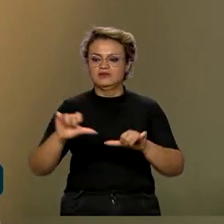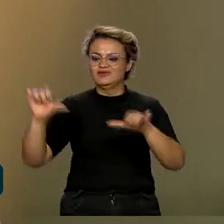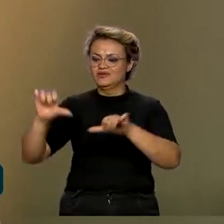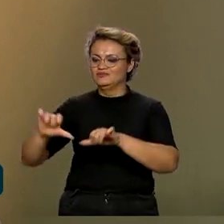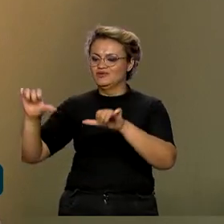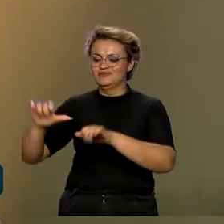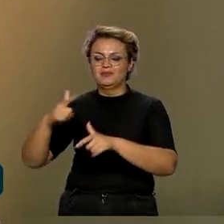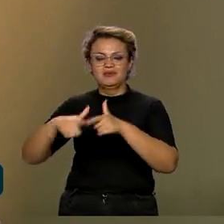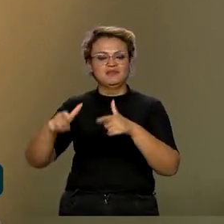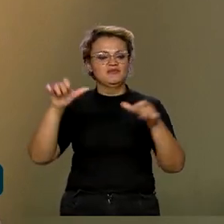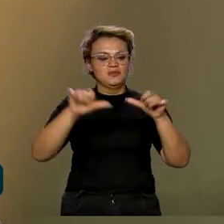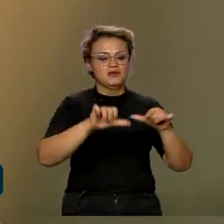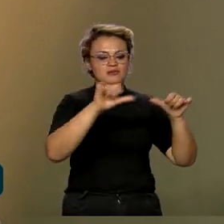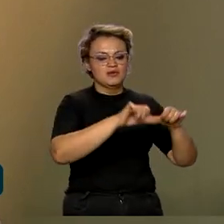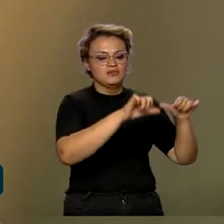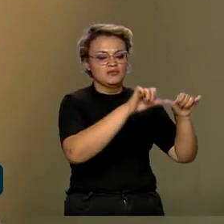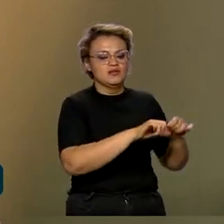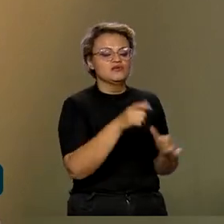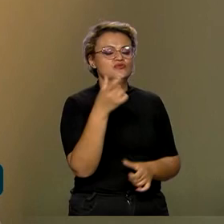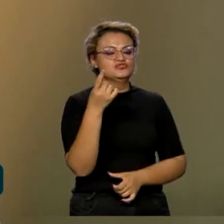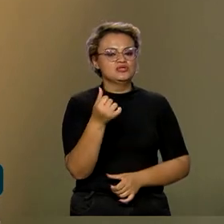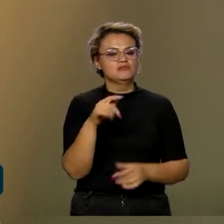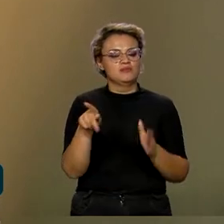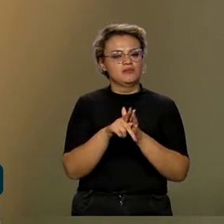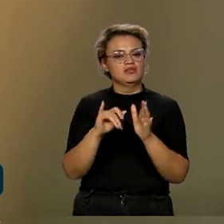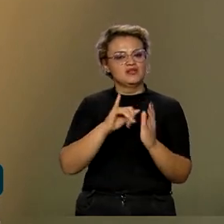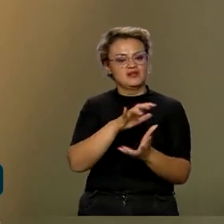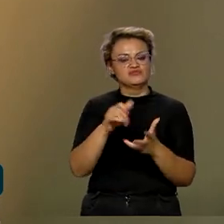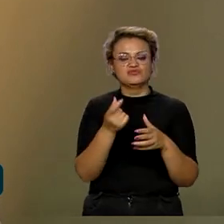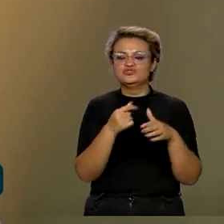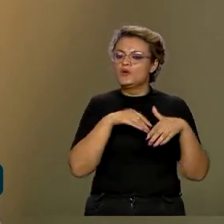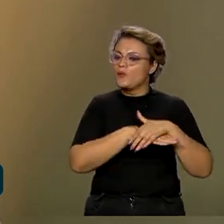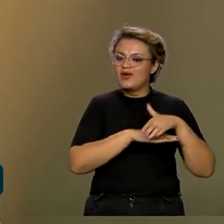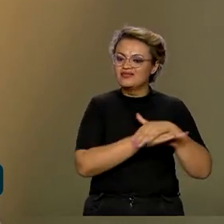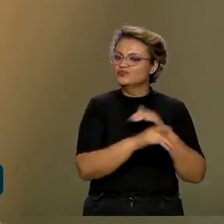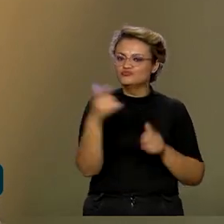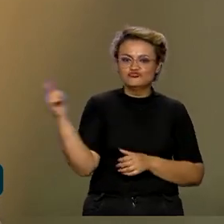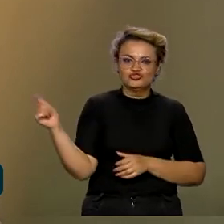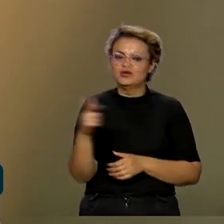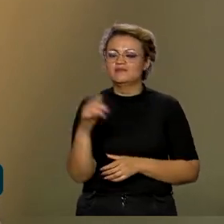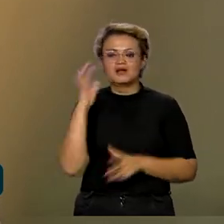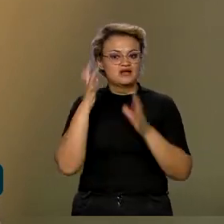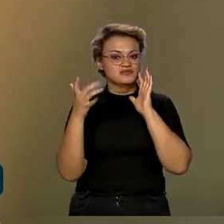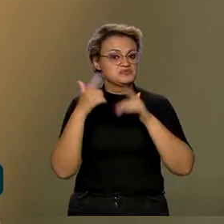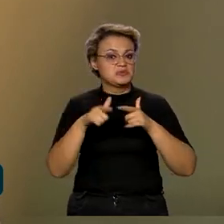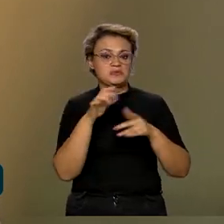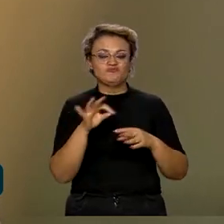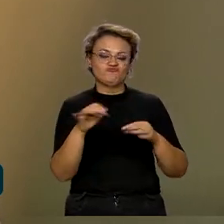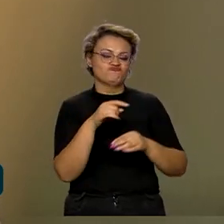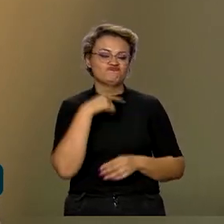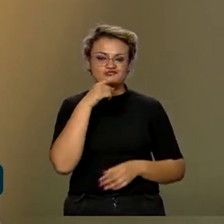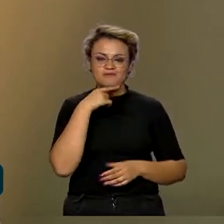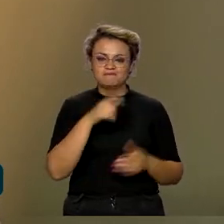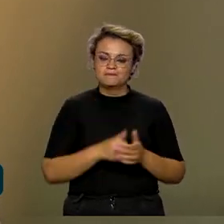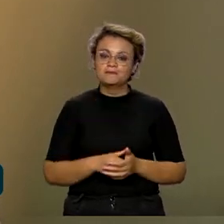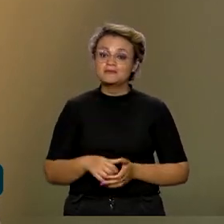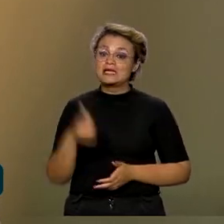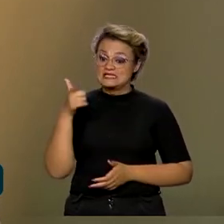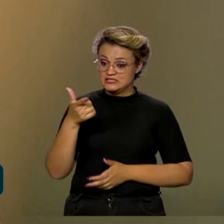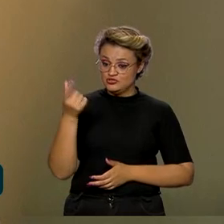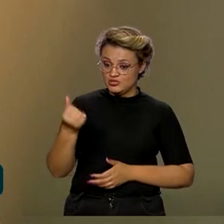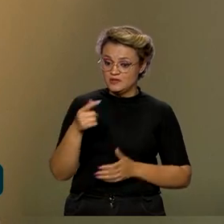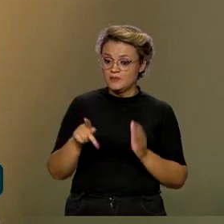Fundo Monetário Internacional, ele não tinha reserva suficiente para dar conta de todas essas crises. No caso do Fundo Monetário,